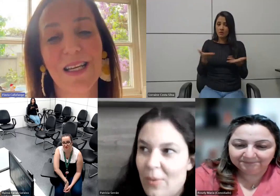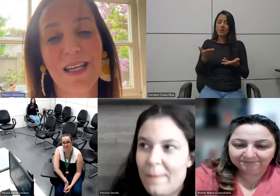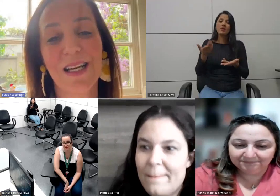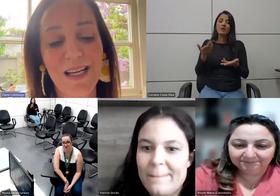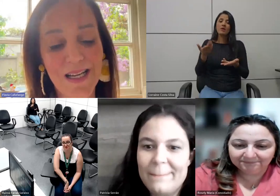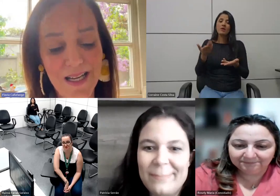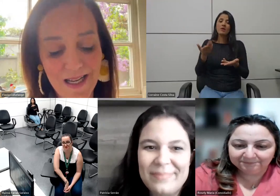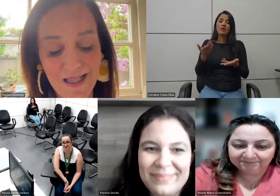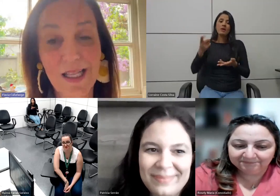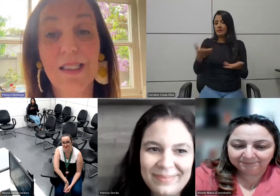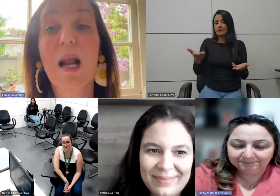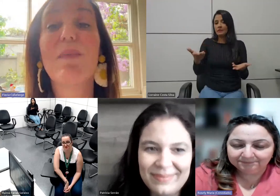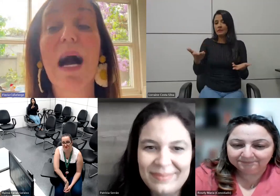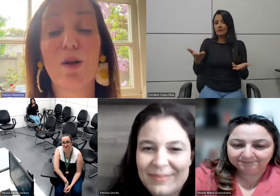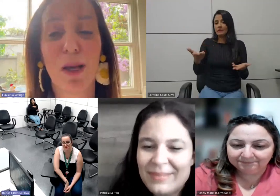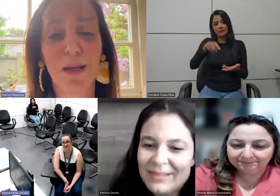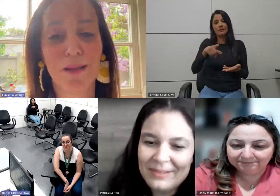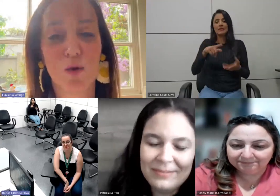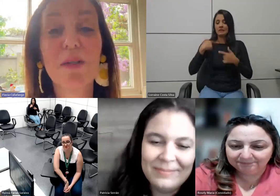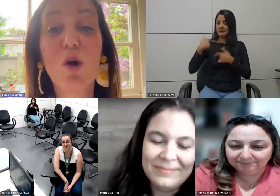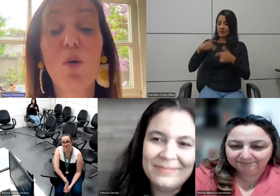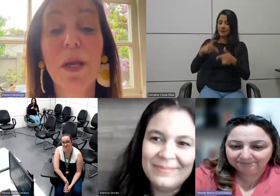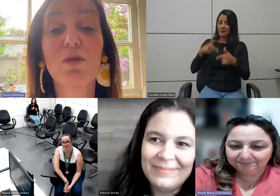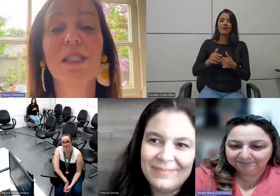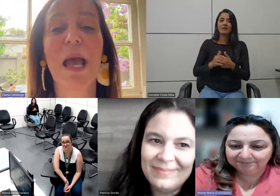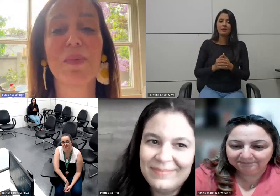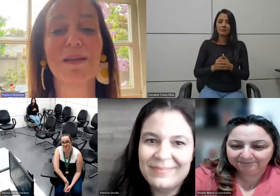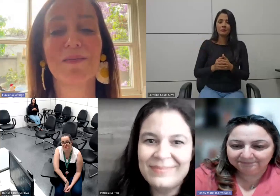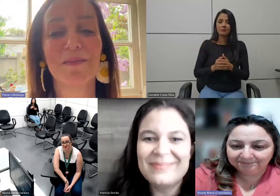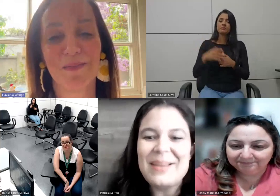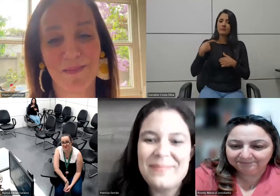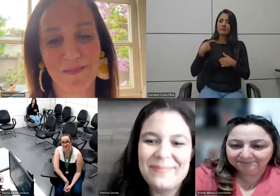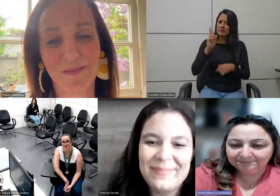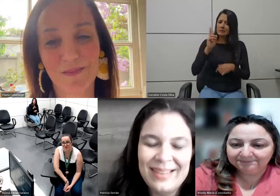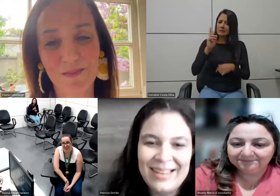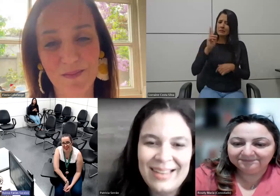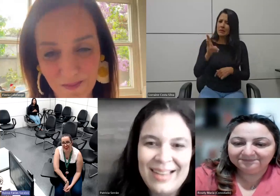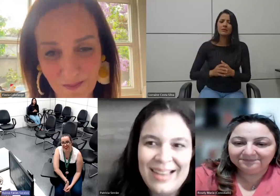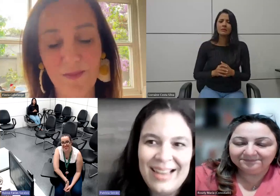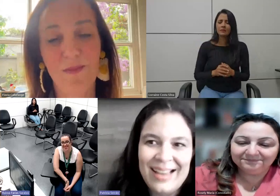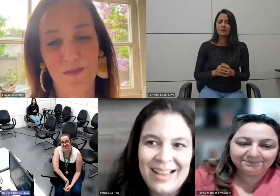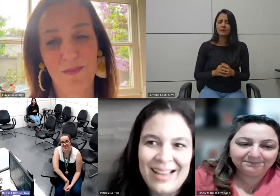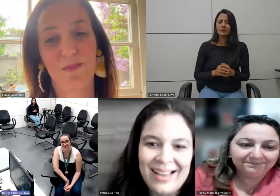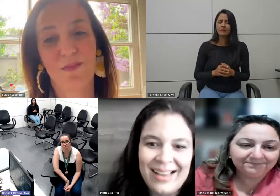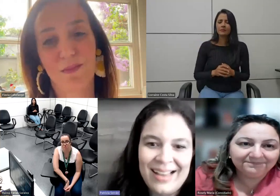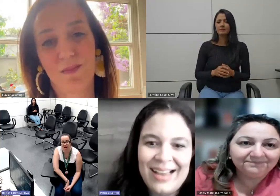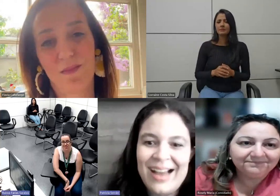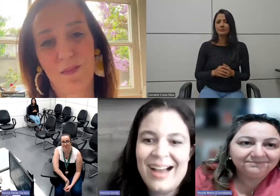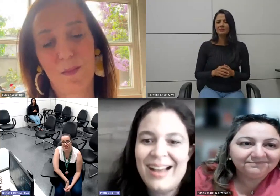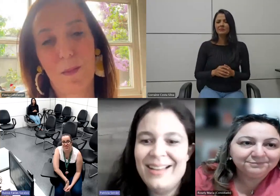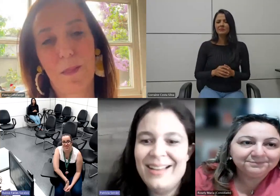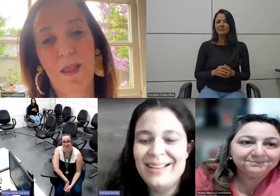nesse nesse trabalho aí contem comigo sempre obrigada